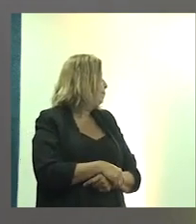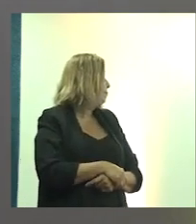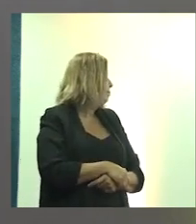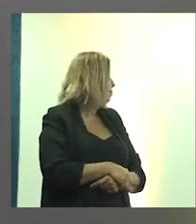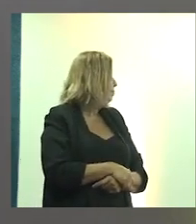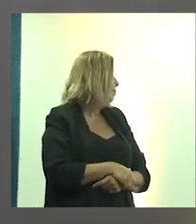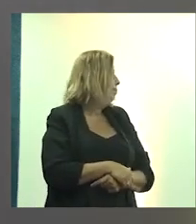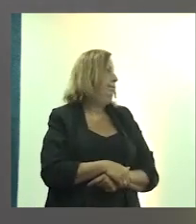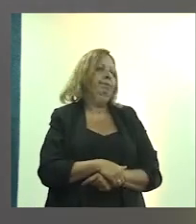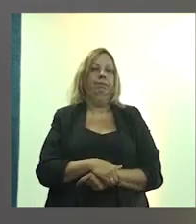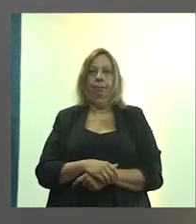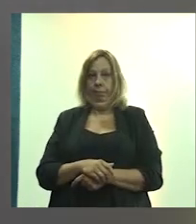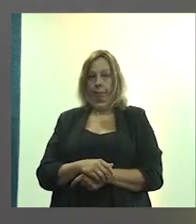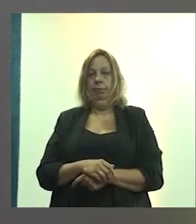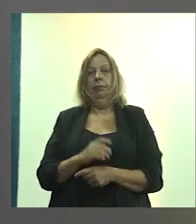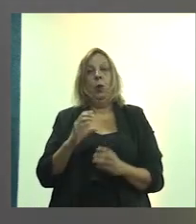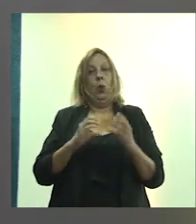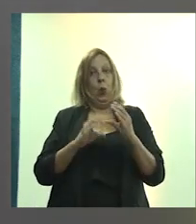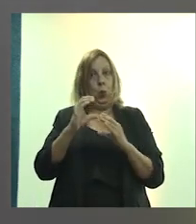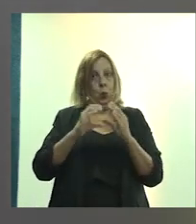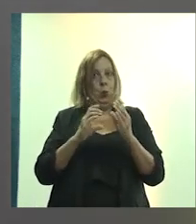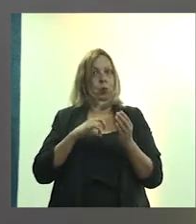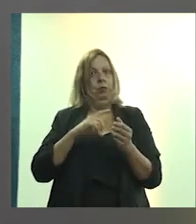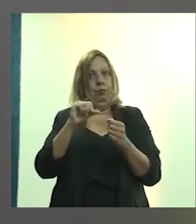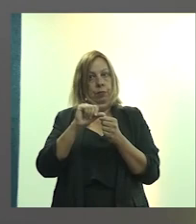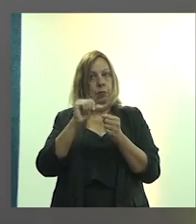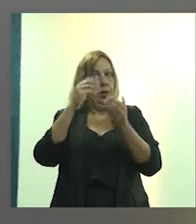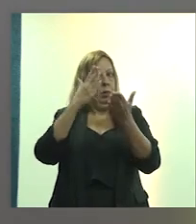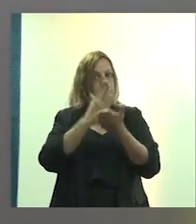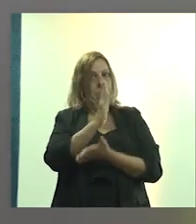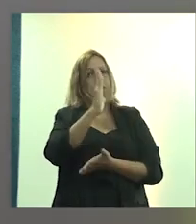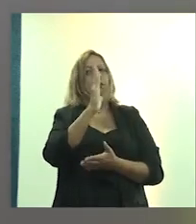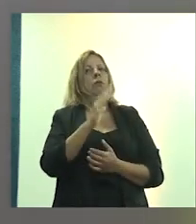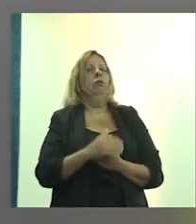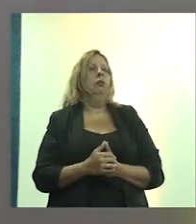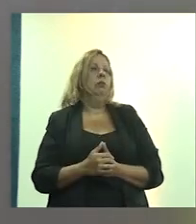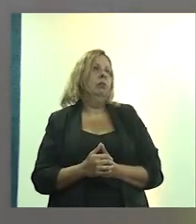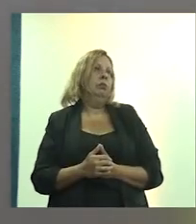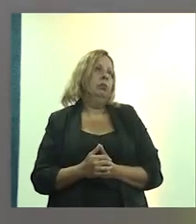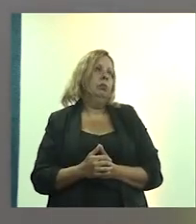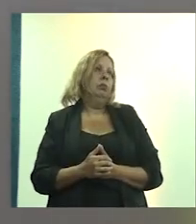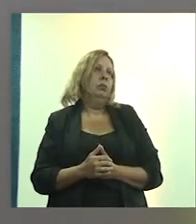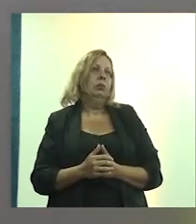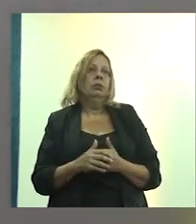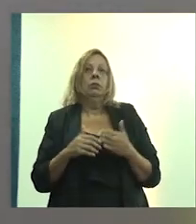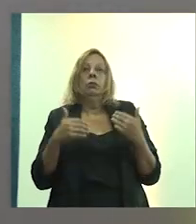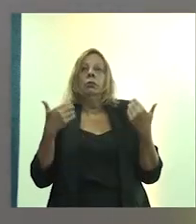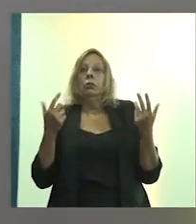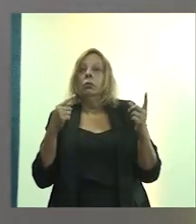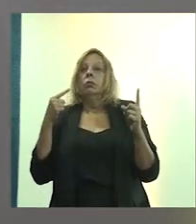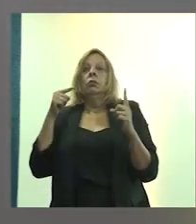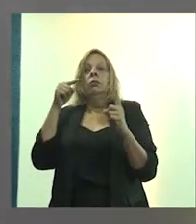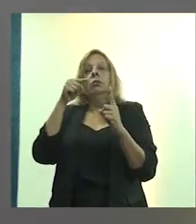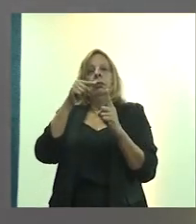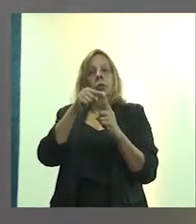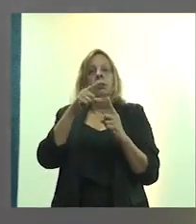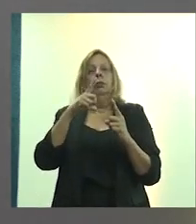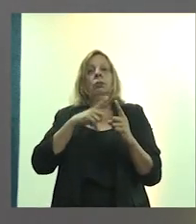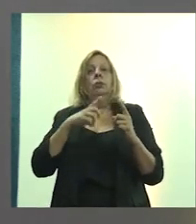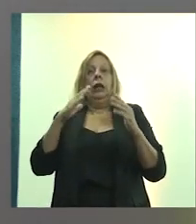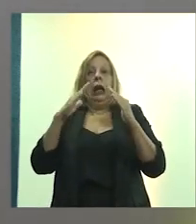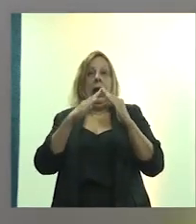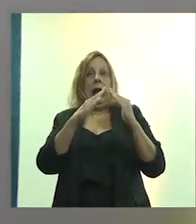à época também. Então, qual que é a tese? Nós temos uma casa doente,